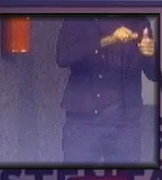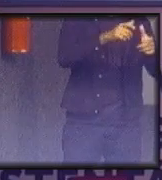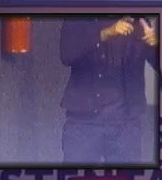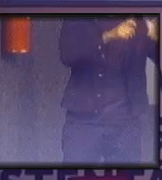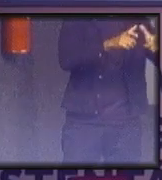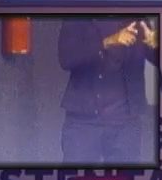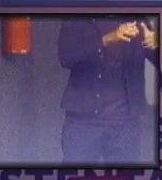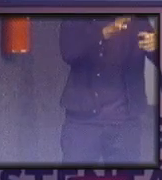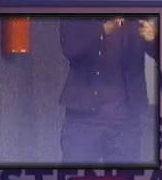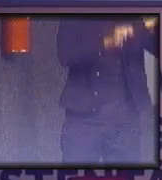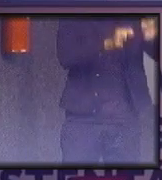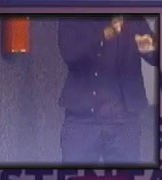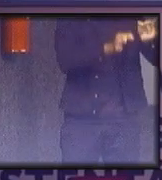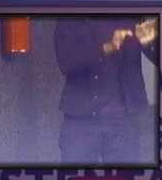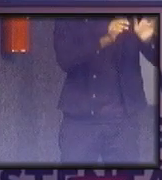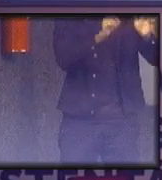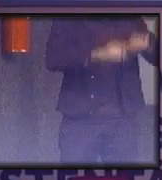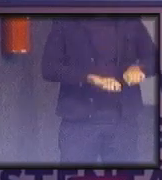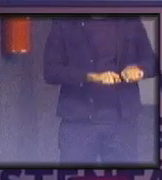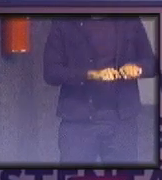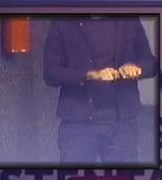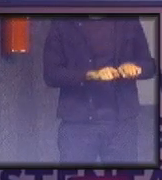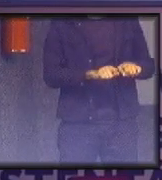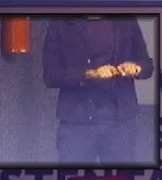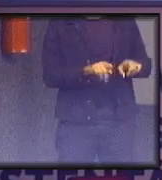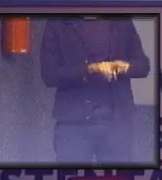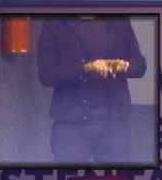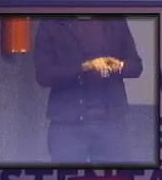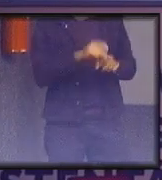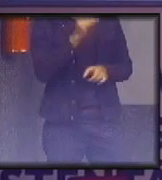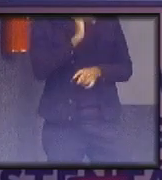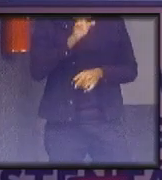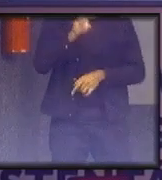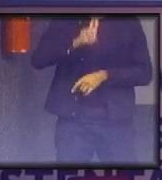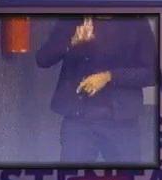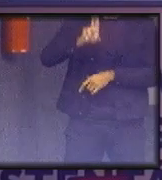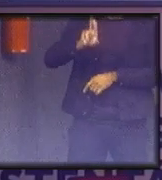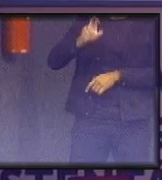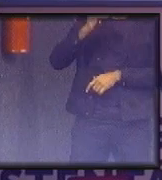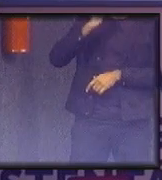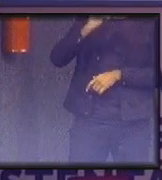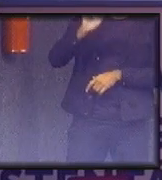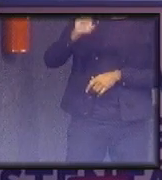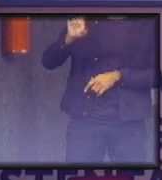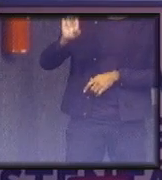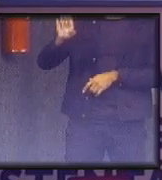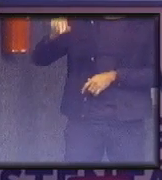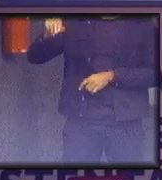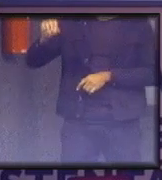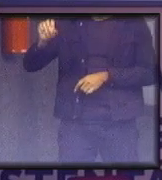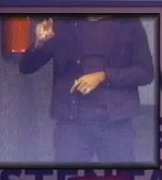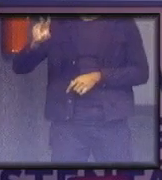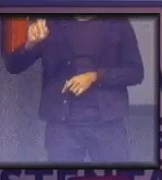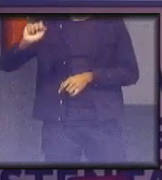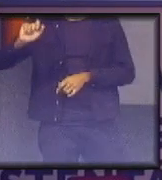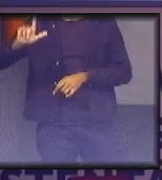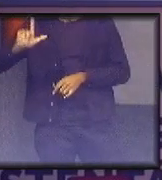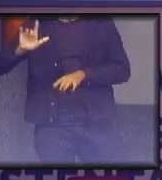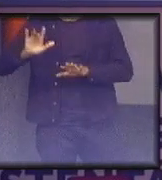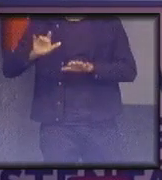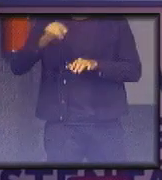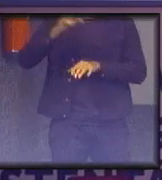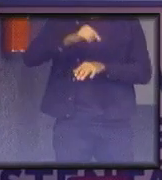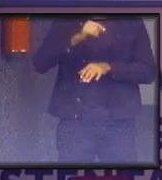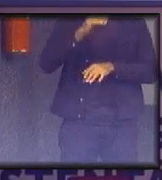judiciário dar privilégio à energia renovável e não à energia fóssil. Não que no Brasil seria totalmente